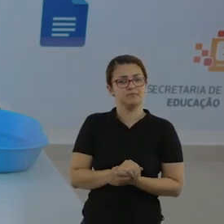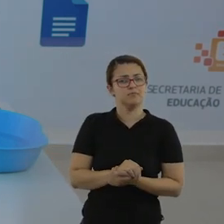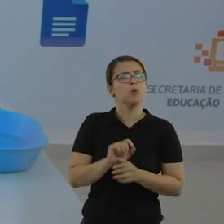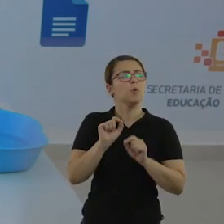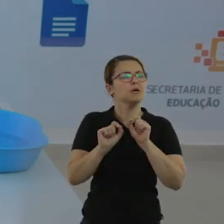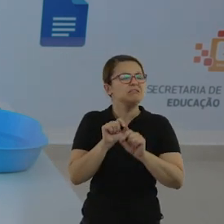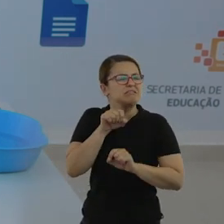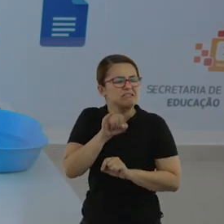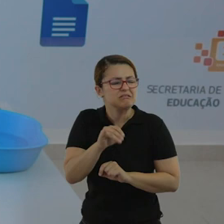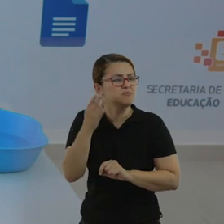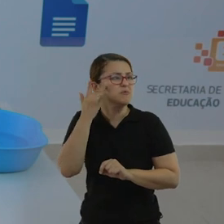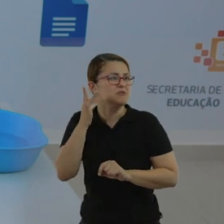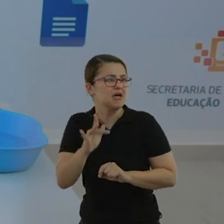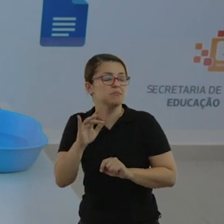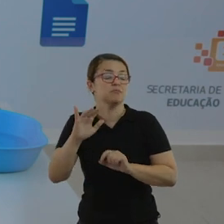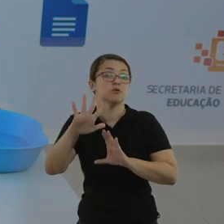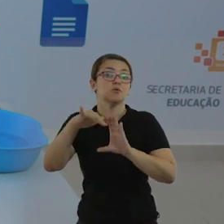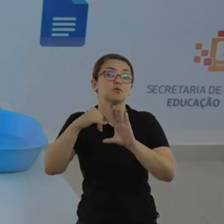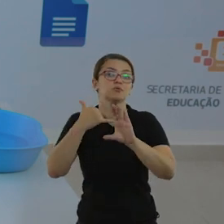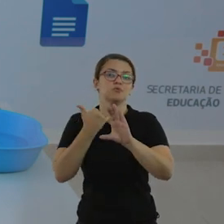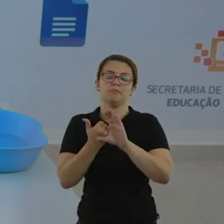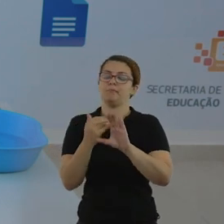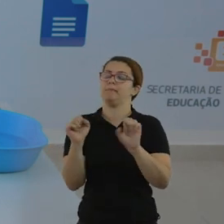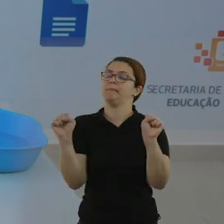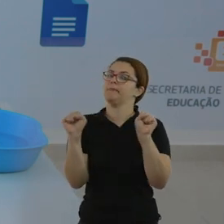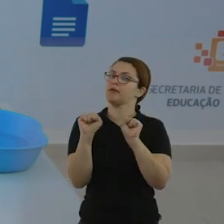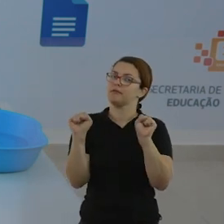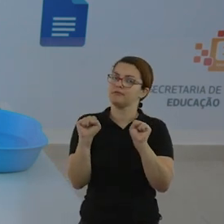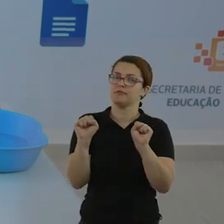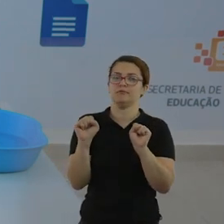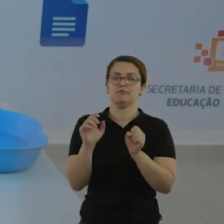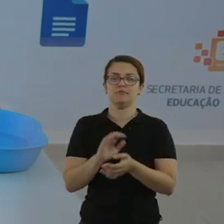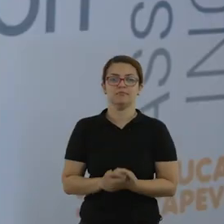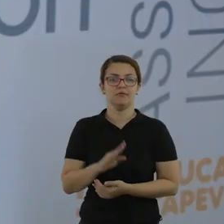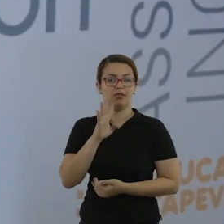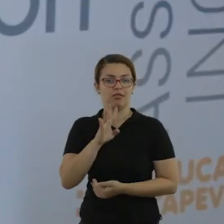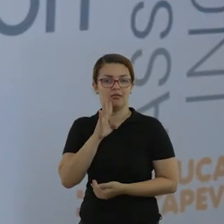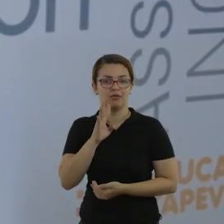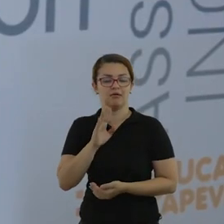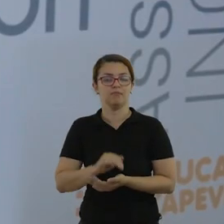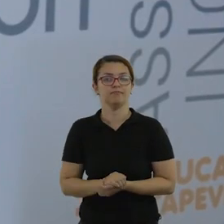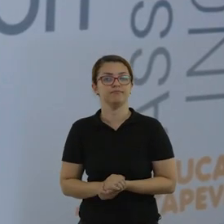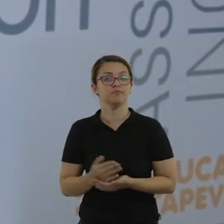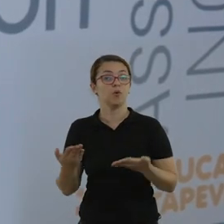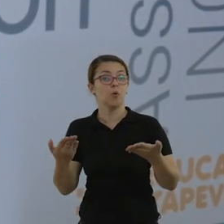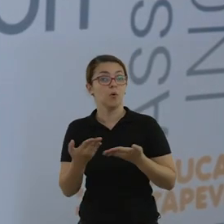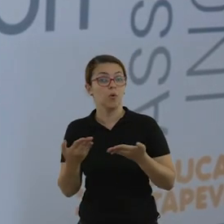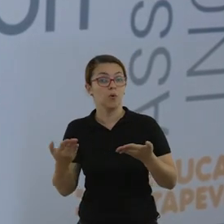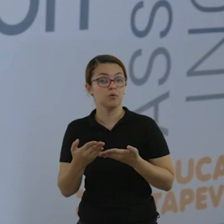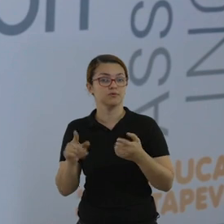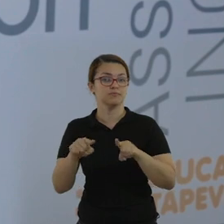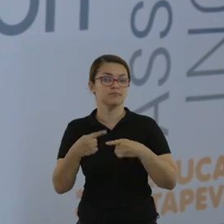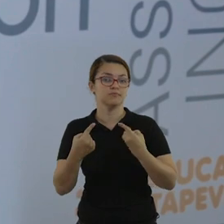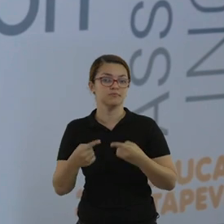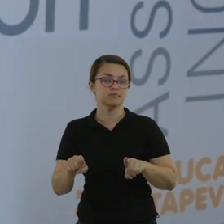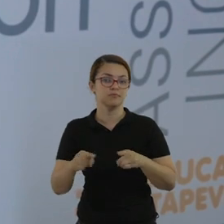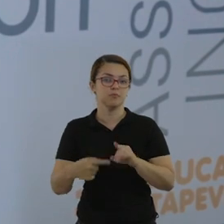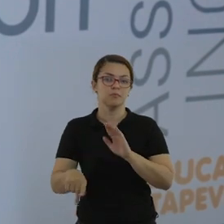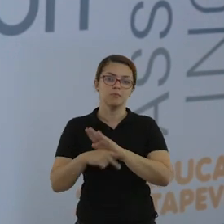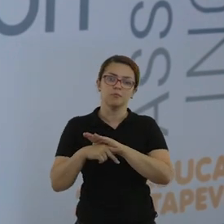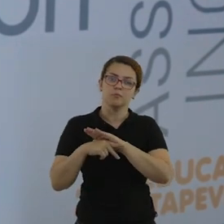acesse o YouTube e conheça essa canção maravilhosa. Nós vamos trabalhar hoje com uma canção